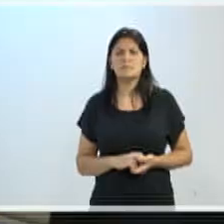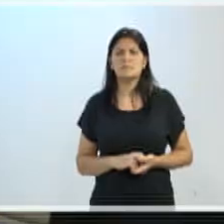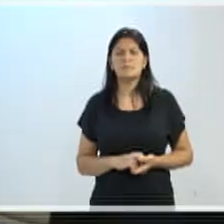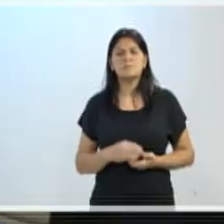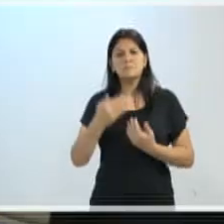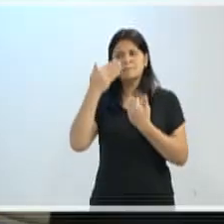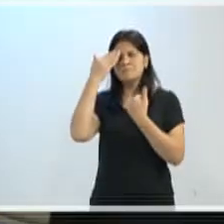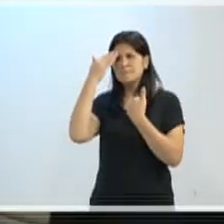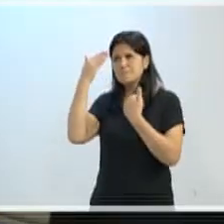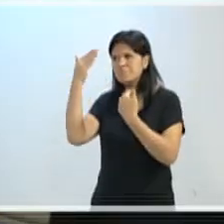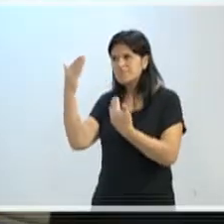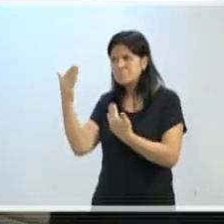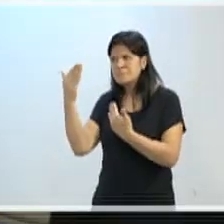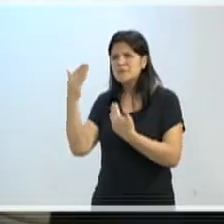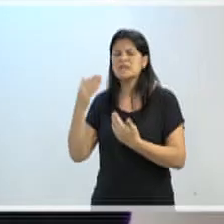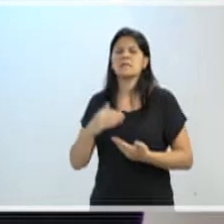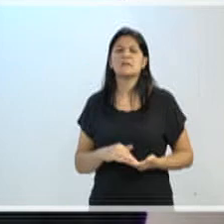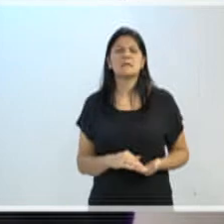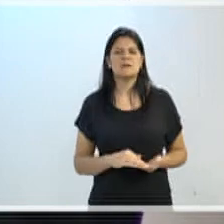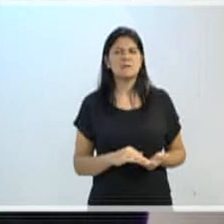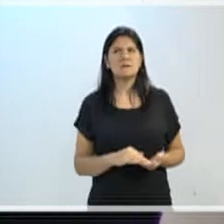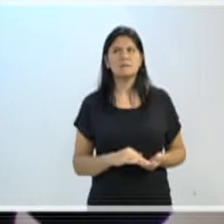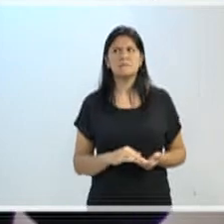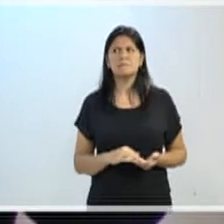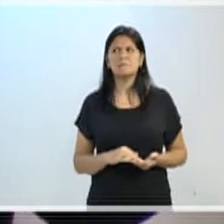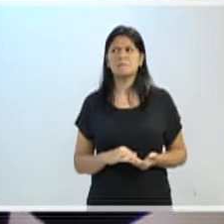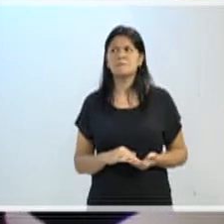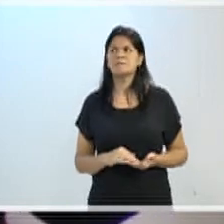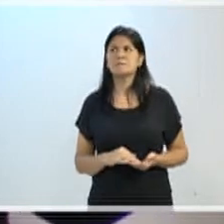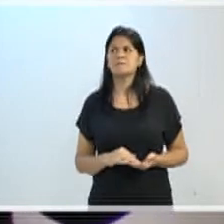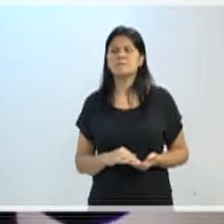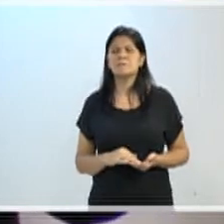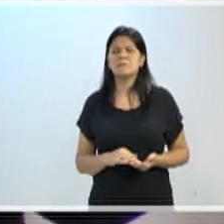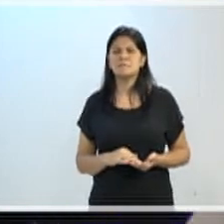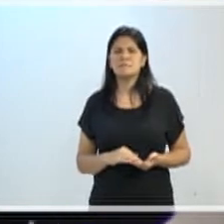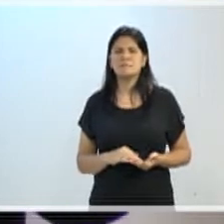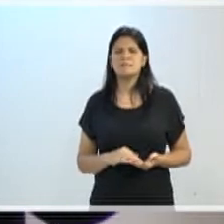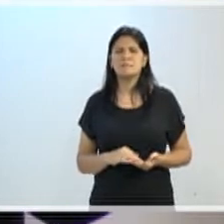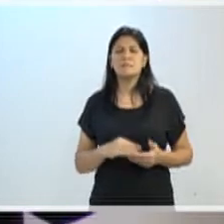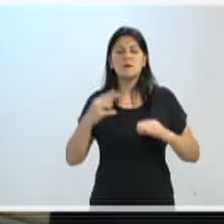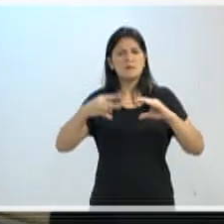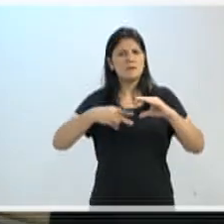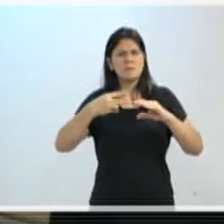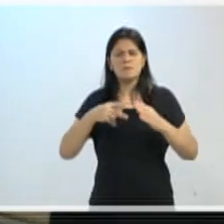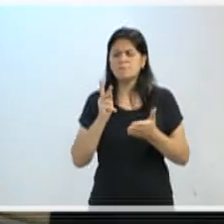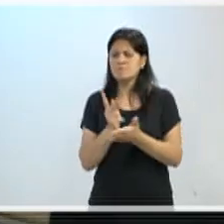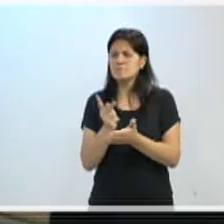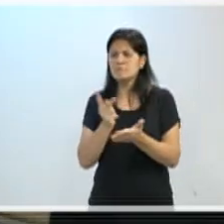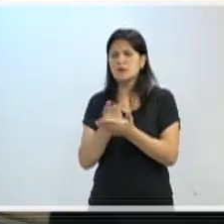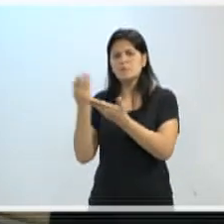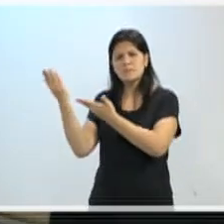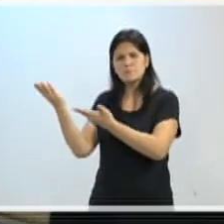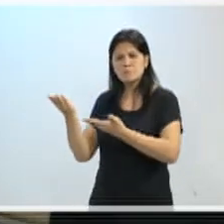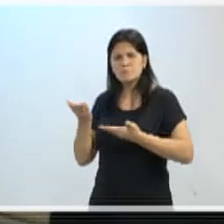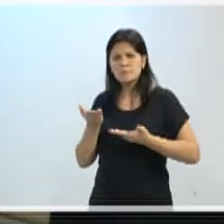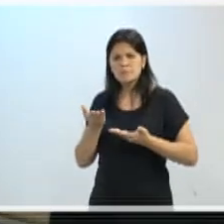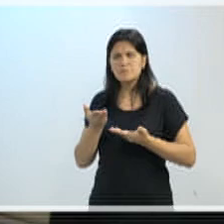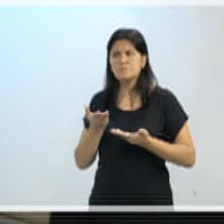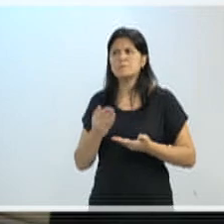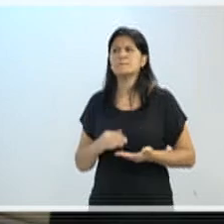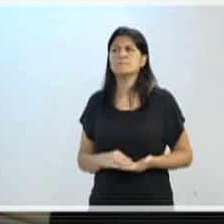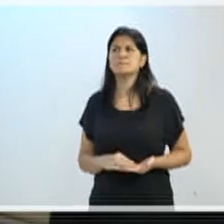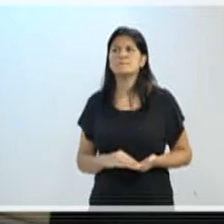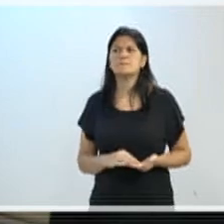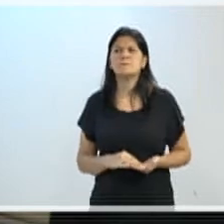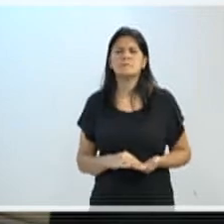Muitíssimo obrigado, senhor, pela sua participação. Esta casa está sempre de portas abertas para recebê-lo.